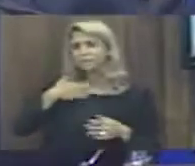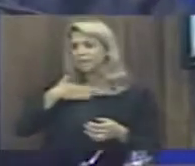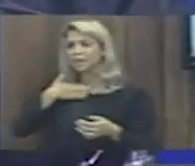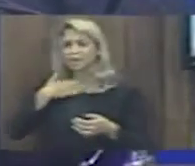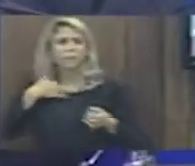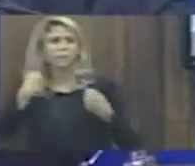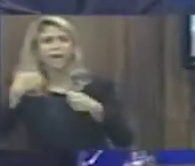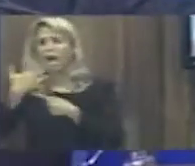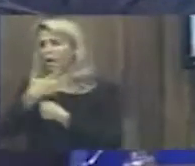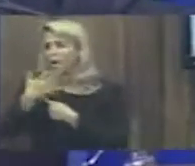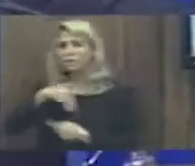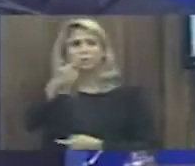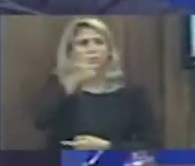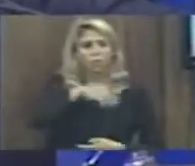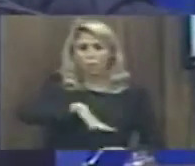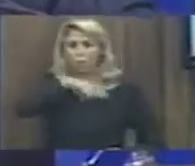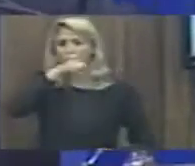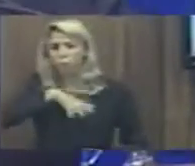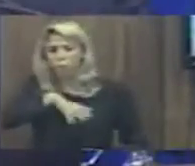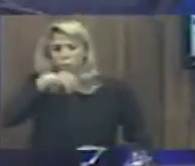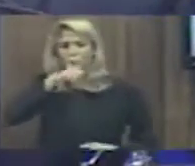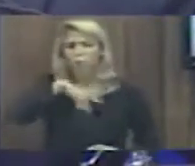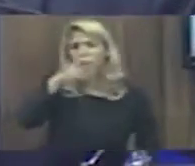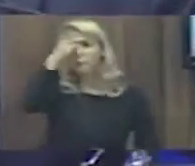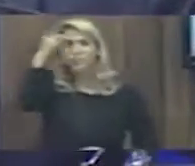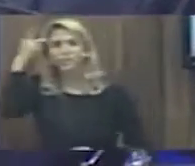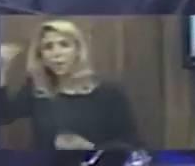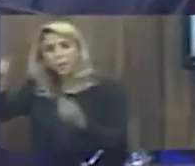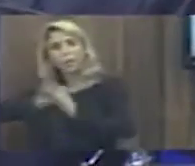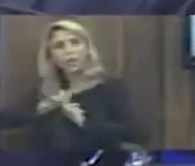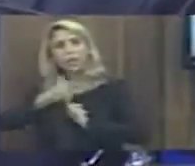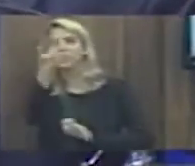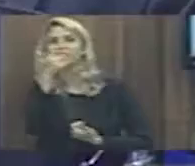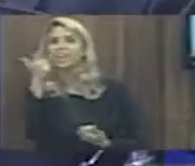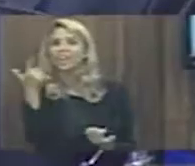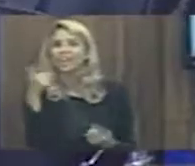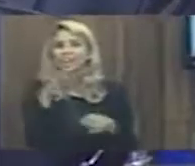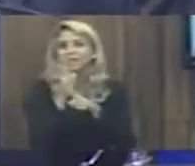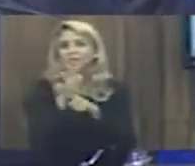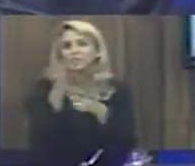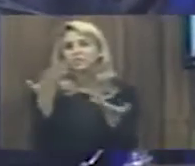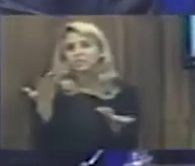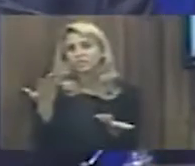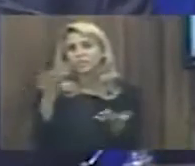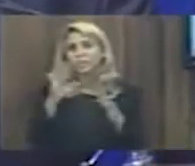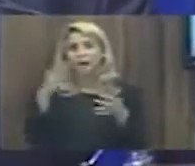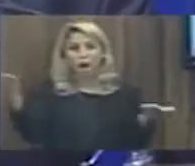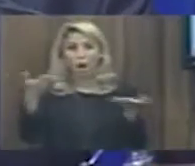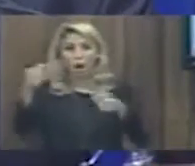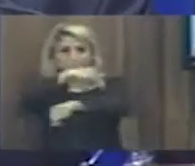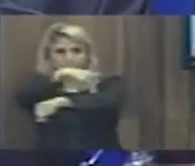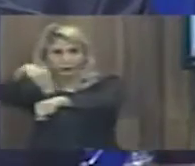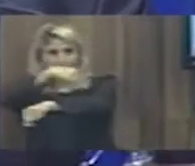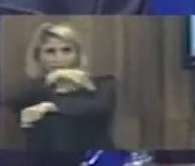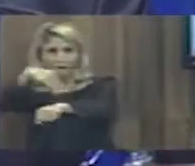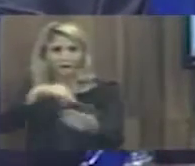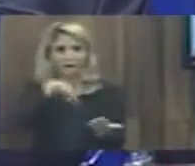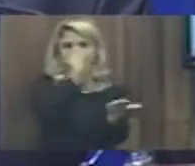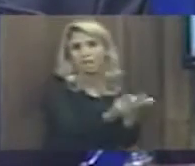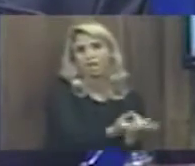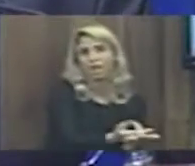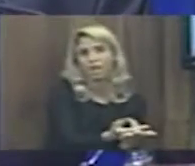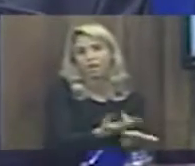o cara sem respirar, está em Macaé internado. Chegou em Macaé, com 10 minutos,